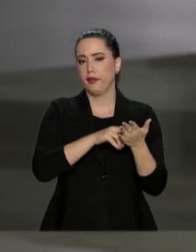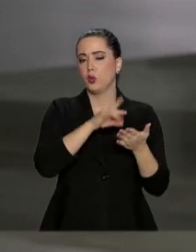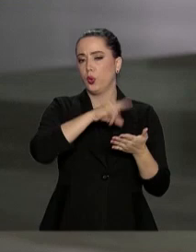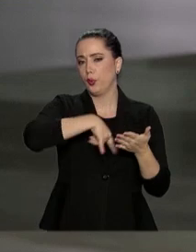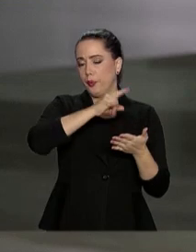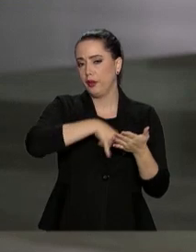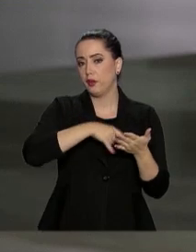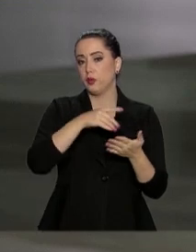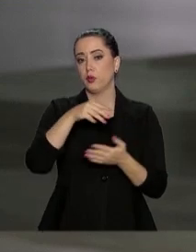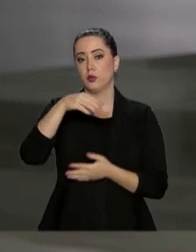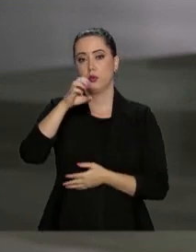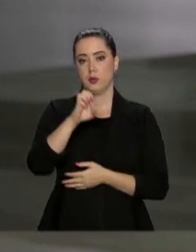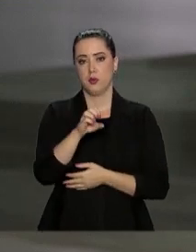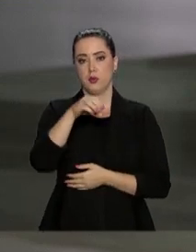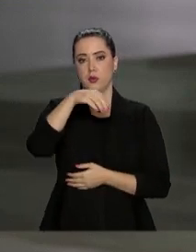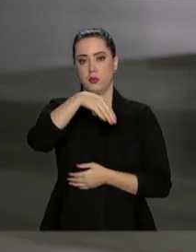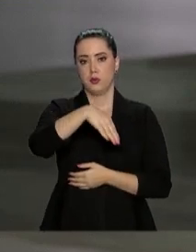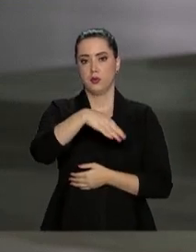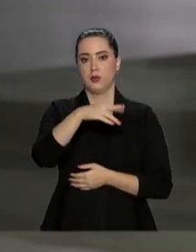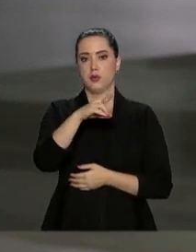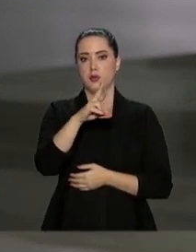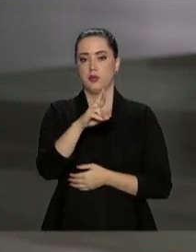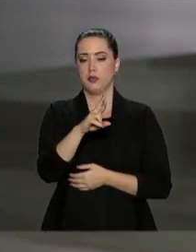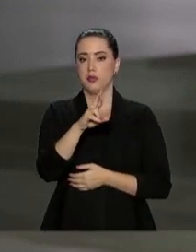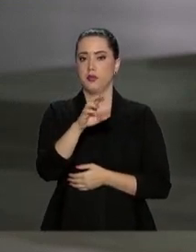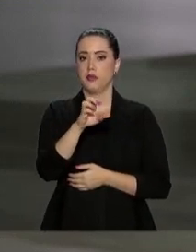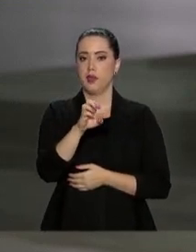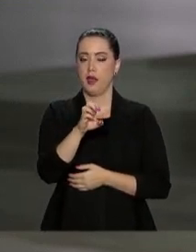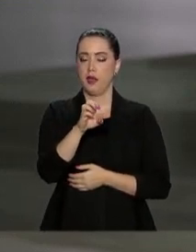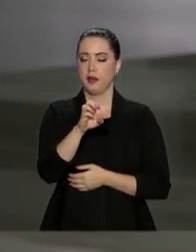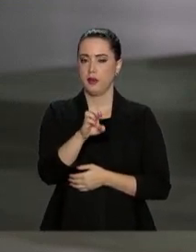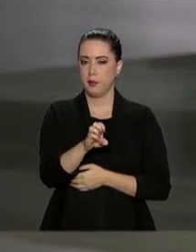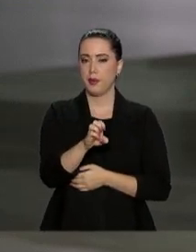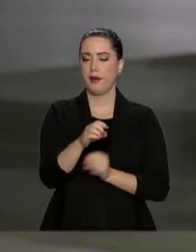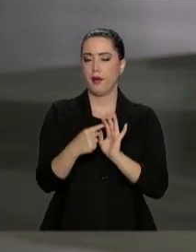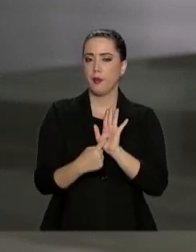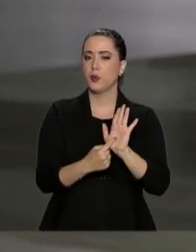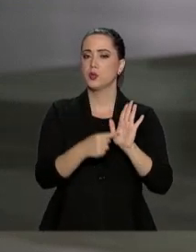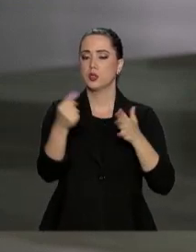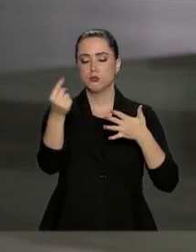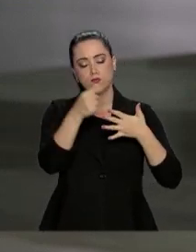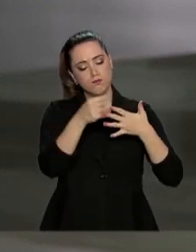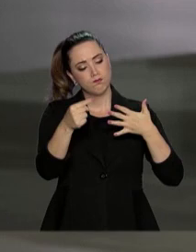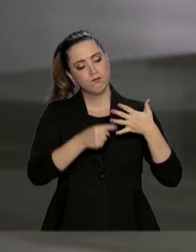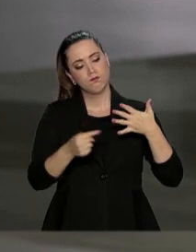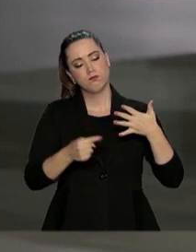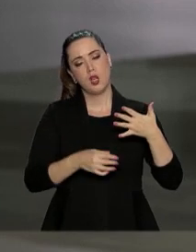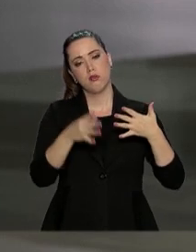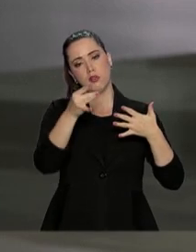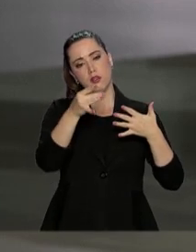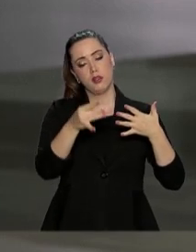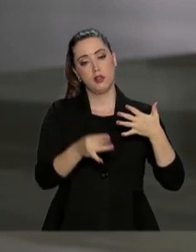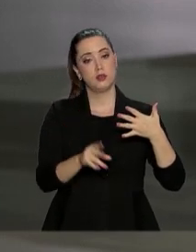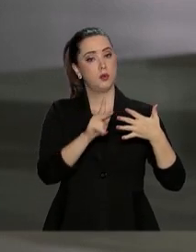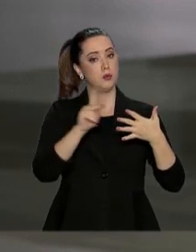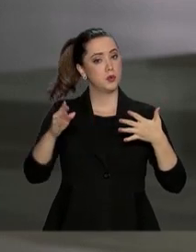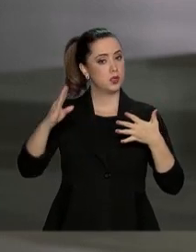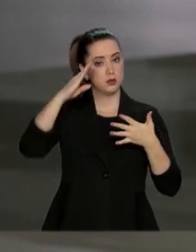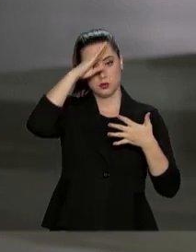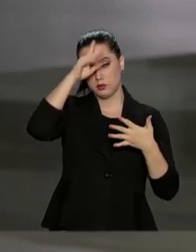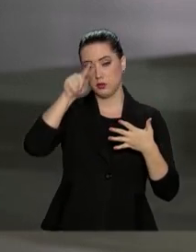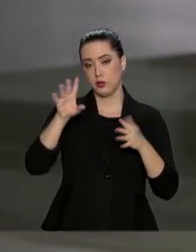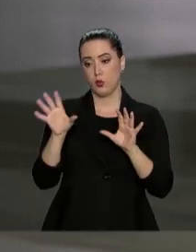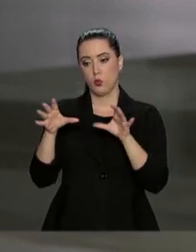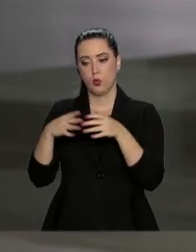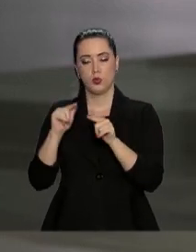Comunicação com os mesmos pontos que foram expostos lá nessa reunião, que foram detalhados ao presidente e à